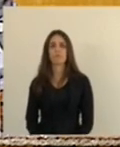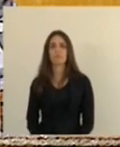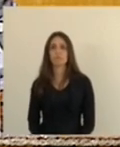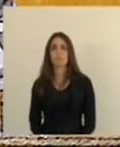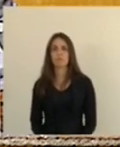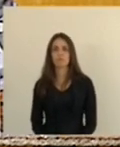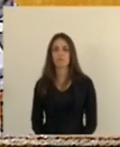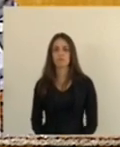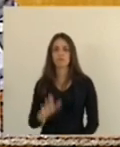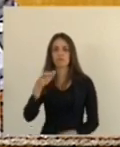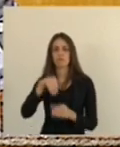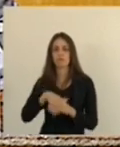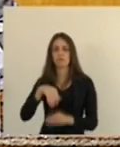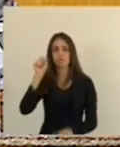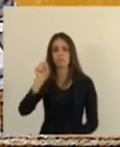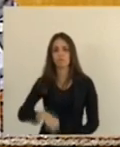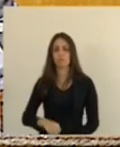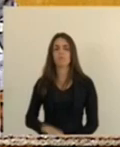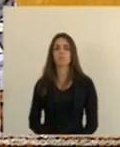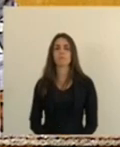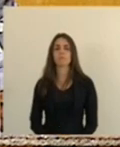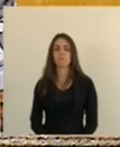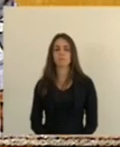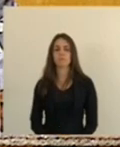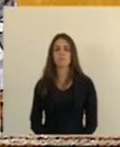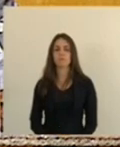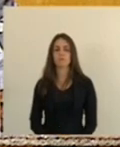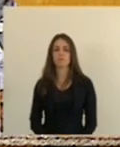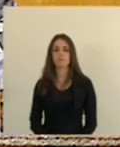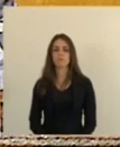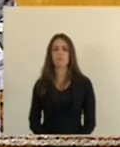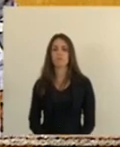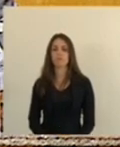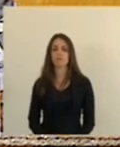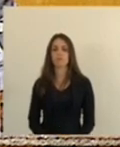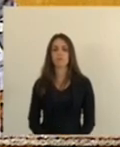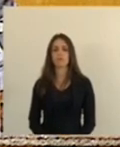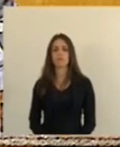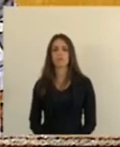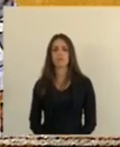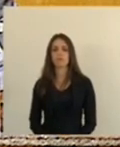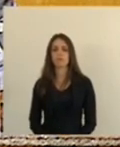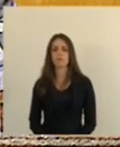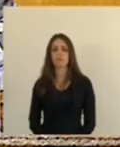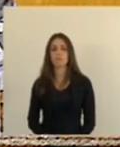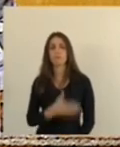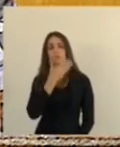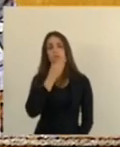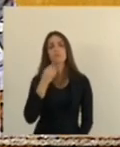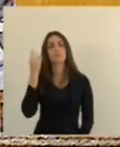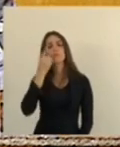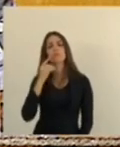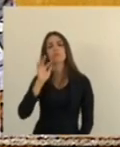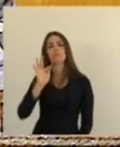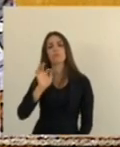Voto sim, presidente Deputado Sérgio Majeski, vota sim Como voto, deputado Teodorico Ferraço